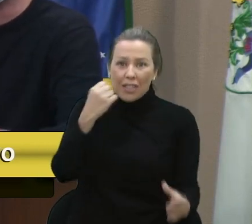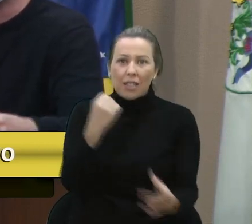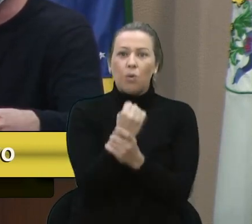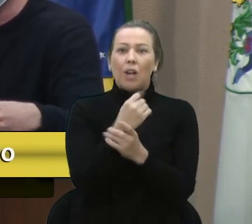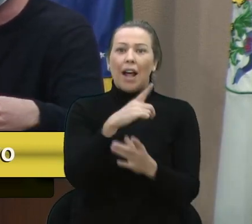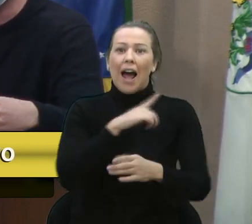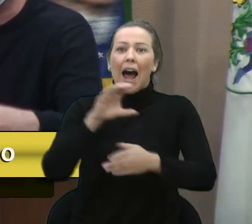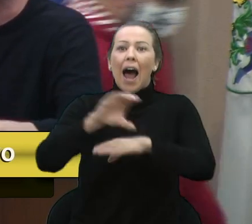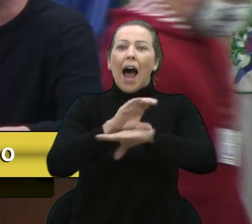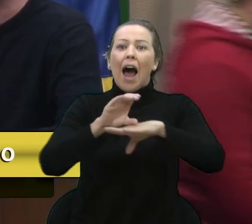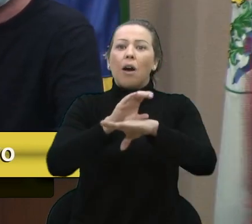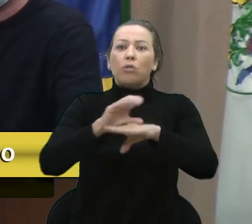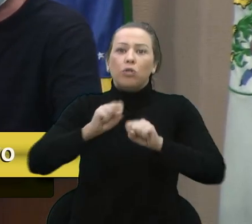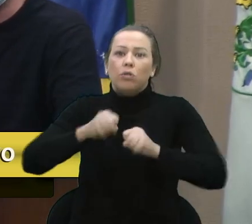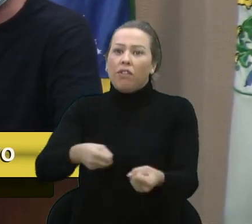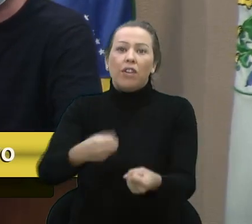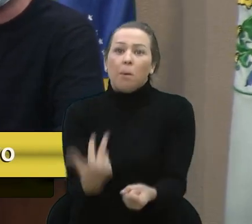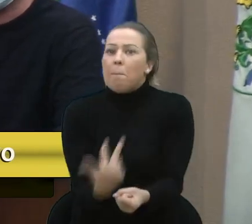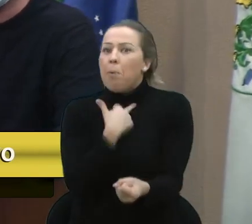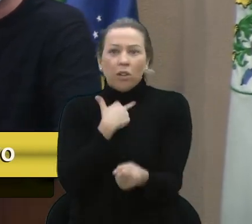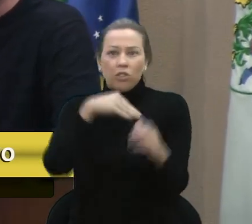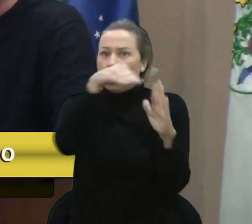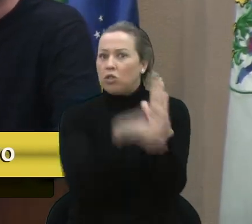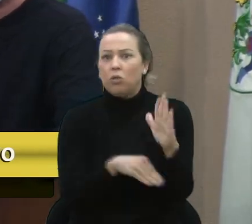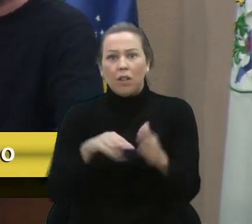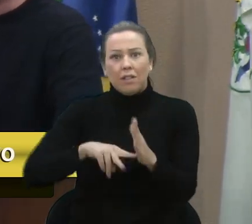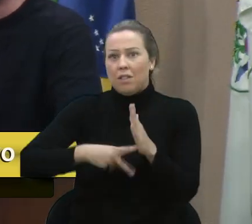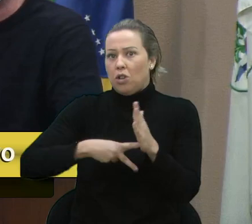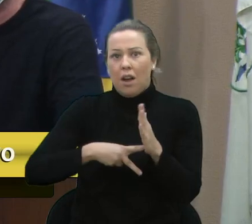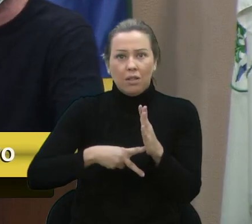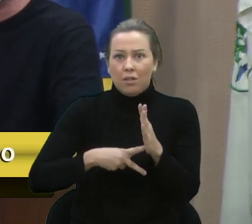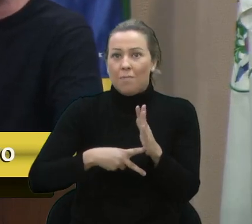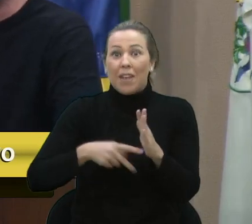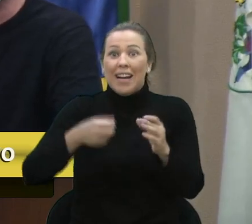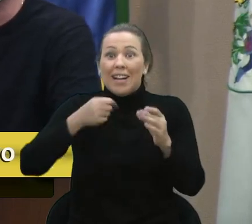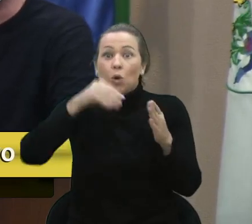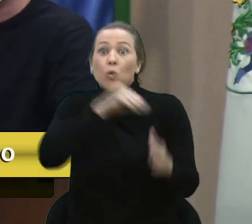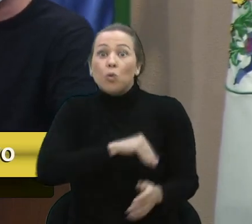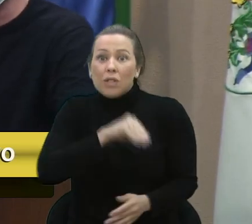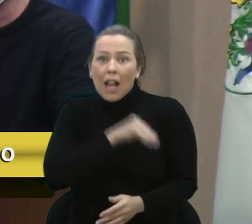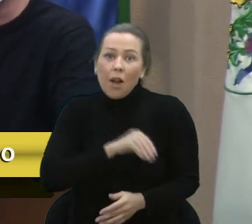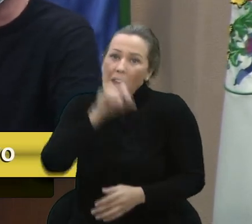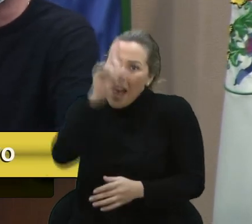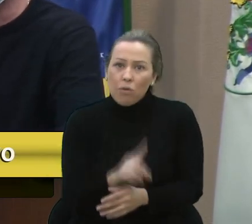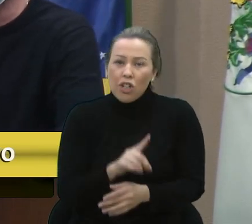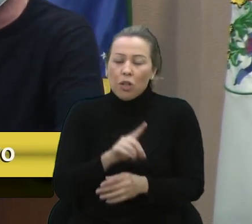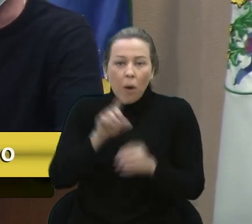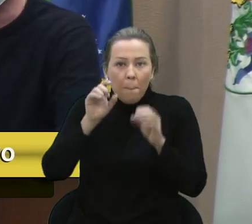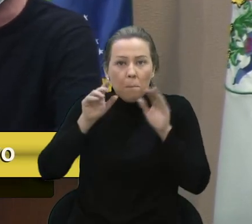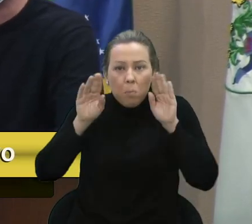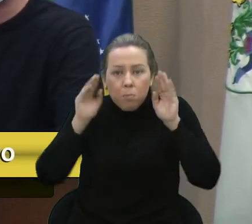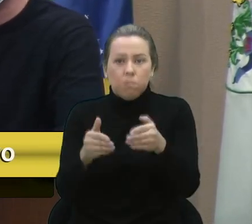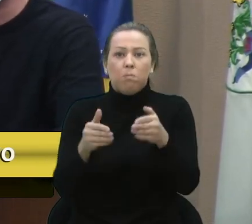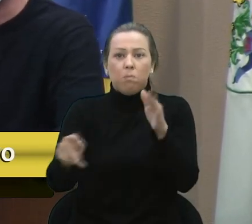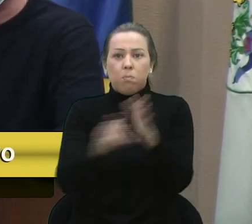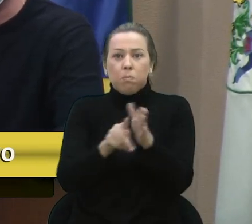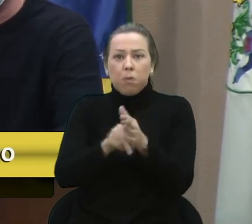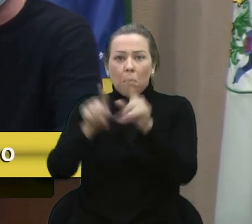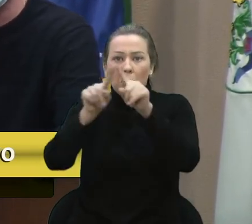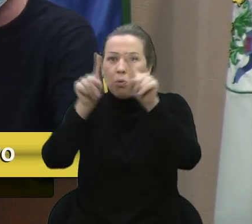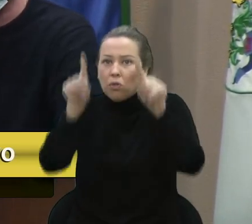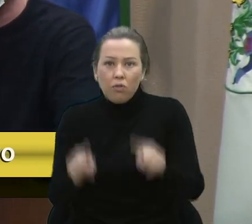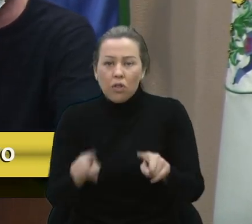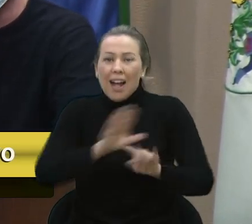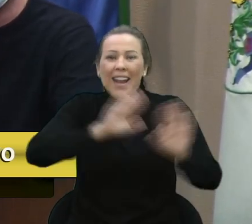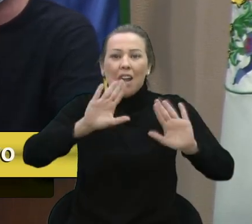Constituição Federal. E ela segue, vereador Fantinel, o salário é um direito indisponível, não cabe